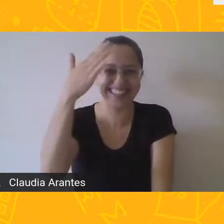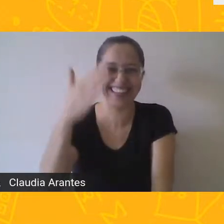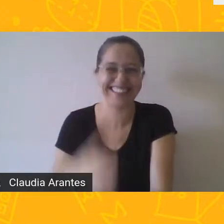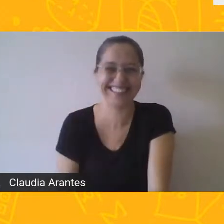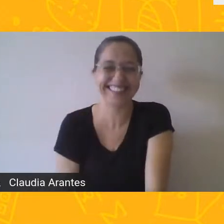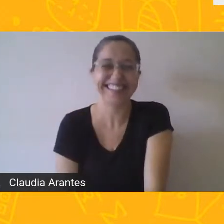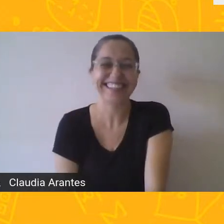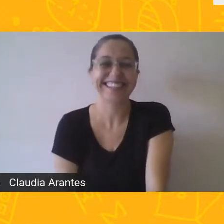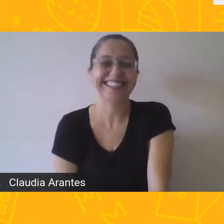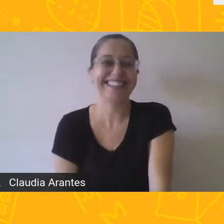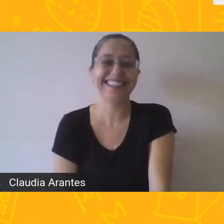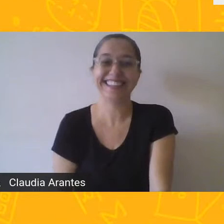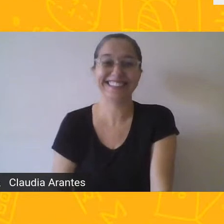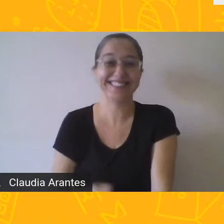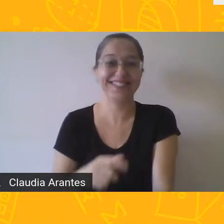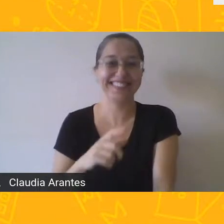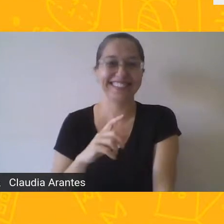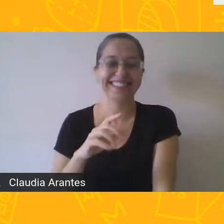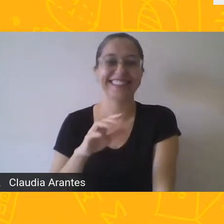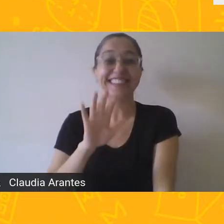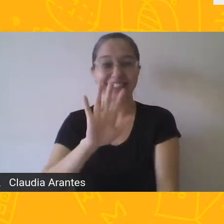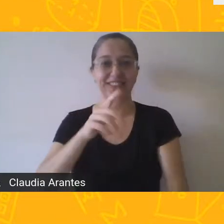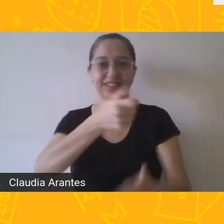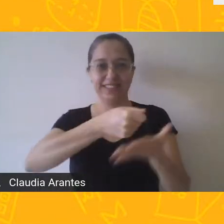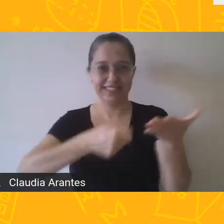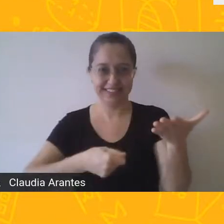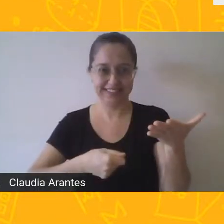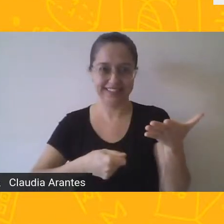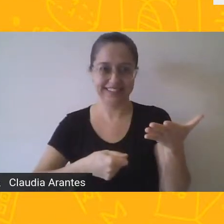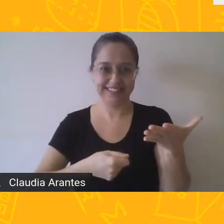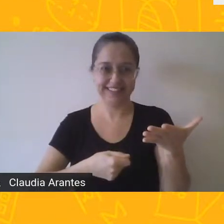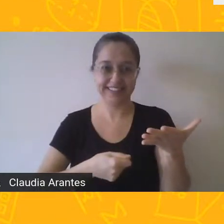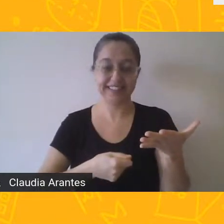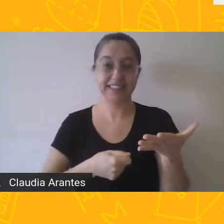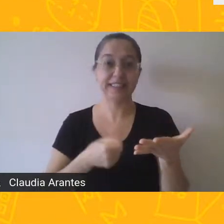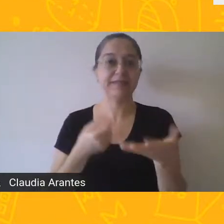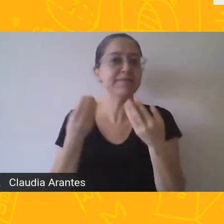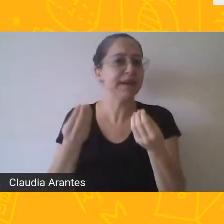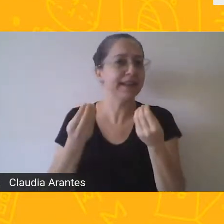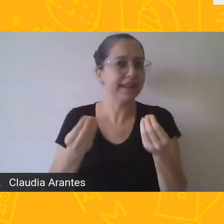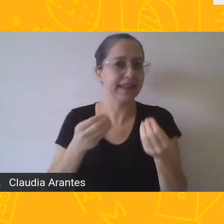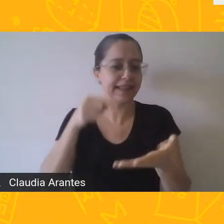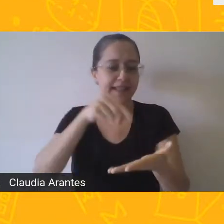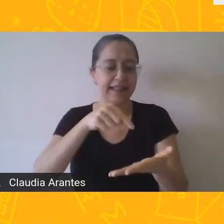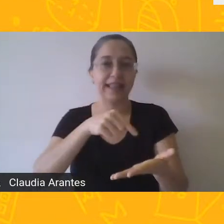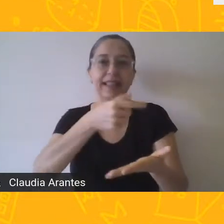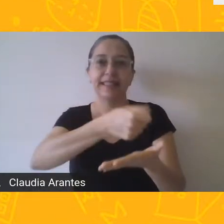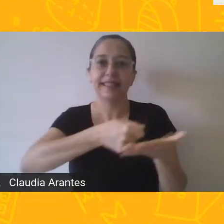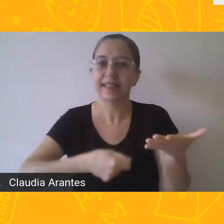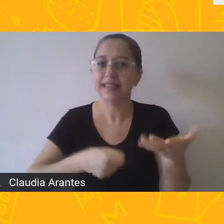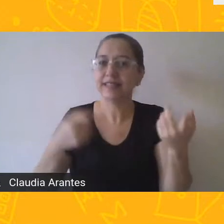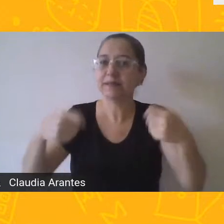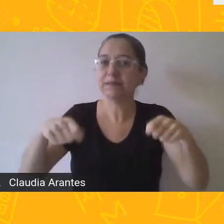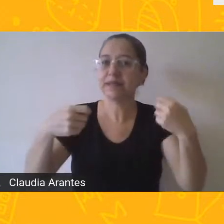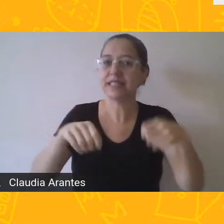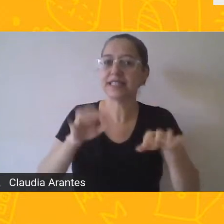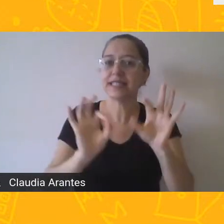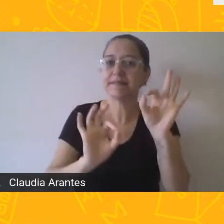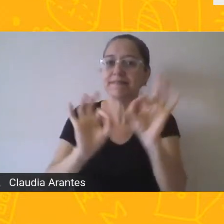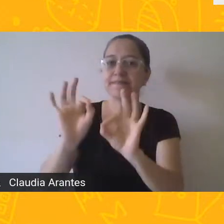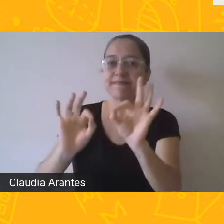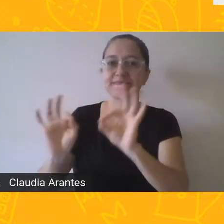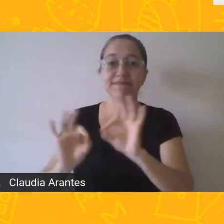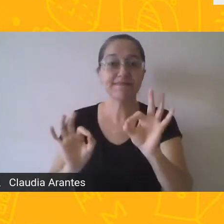Então, e texto. Para trabalhar com texto, é necessário a gente dar os créditos aos